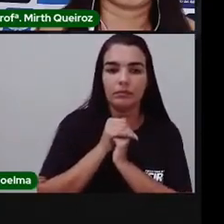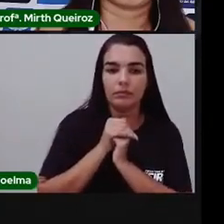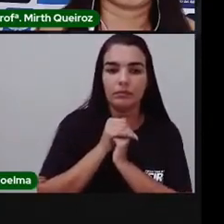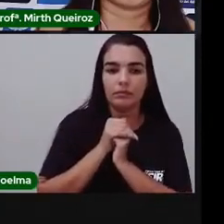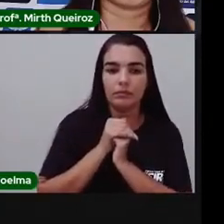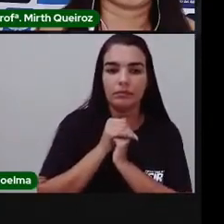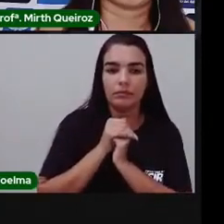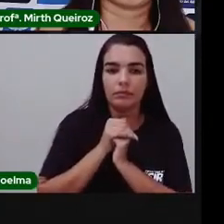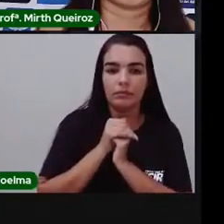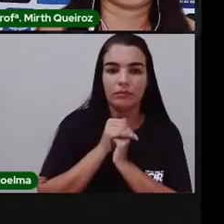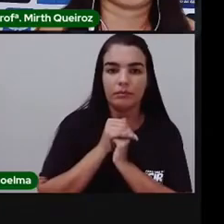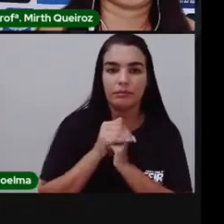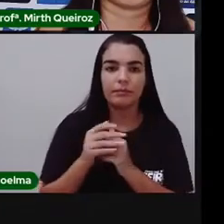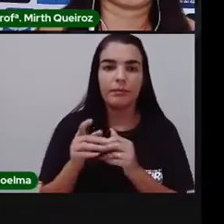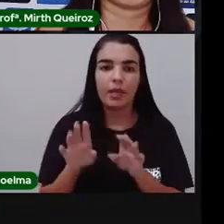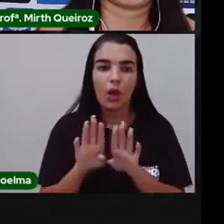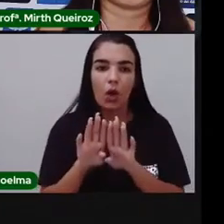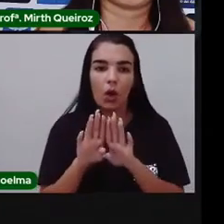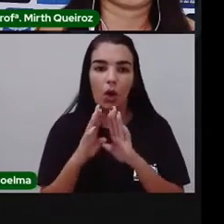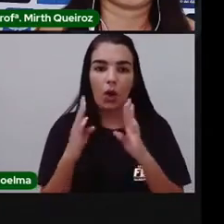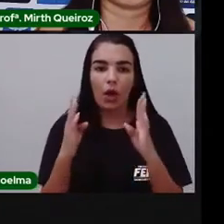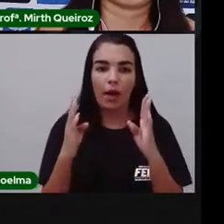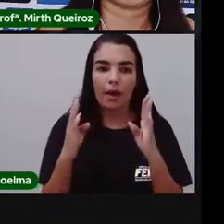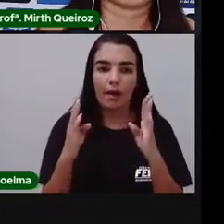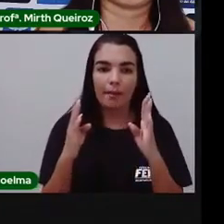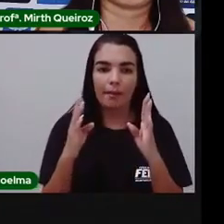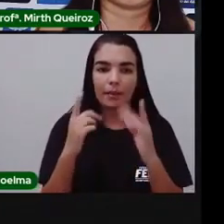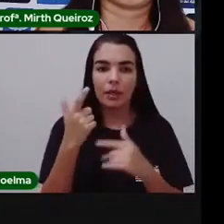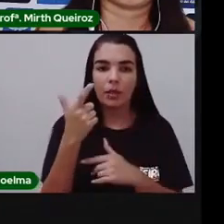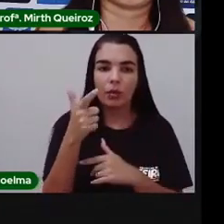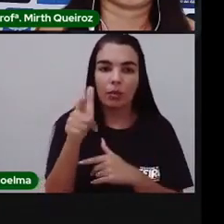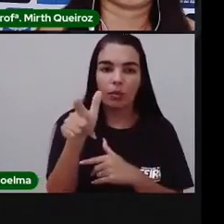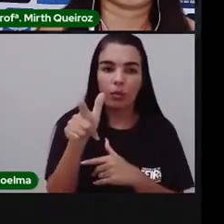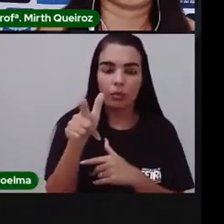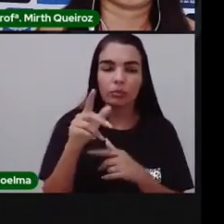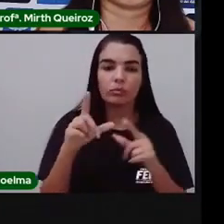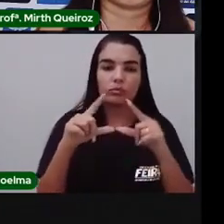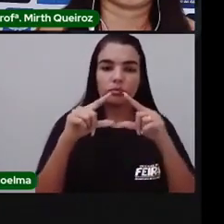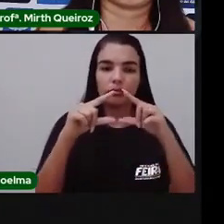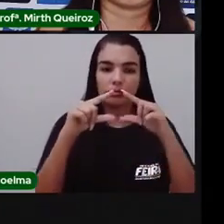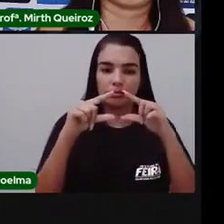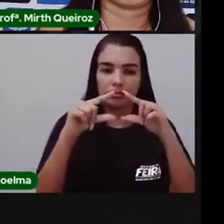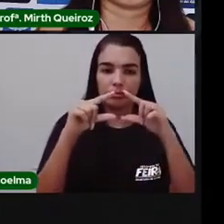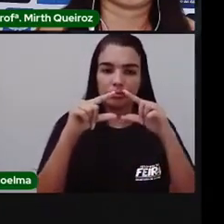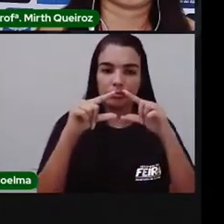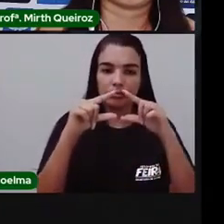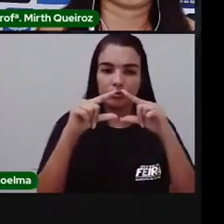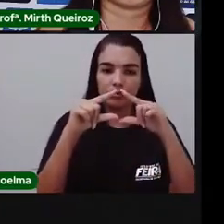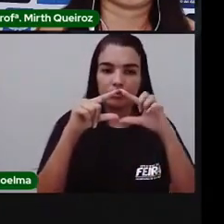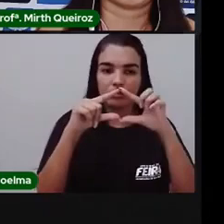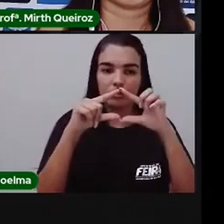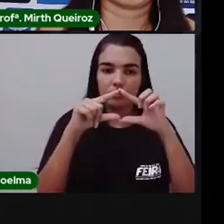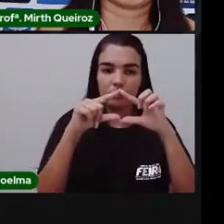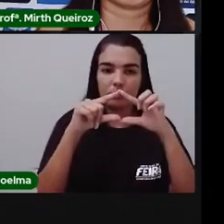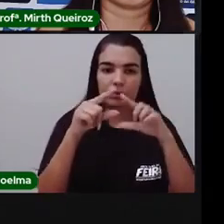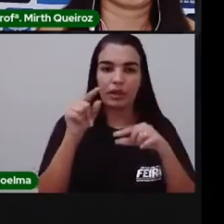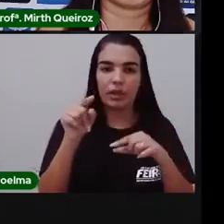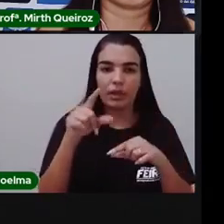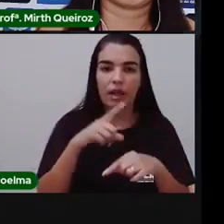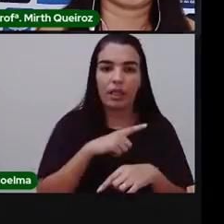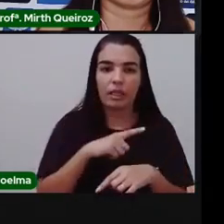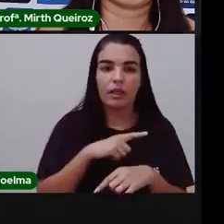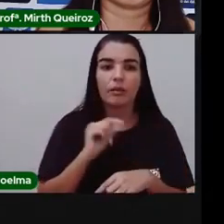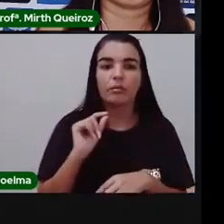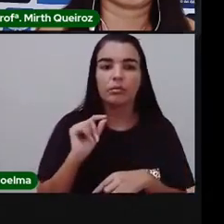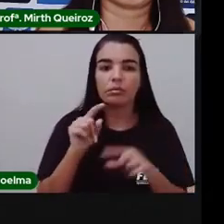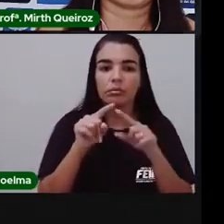Quando vocês cortarem, vocês vão ter outro triângulo. E aqui, a gente vai ficar com a base,